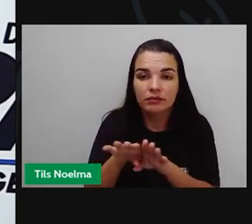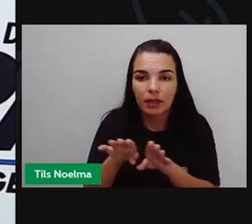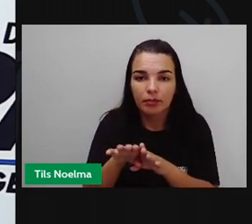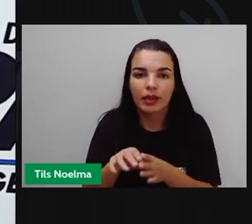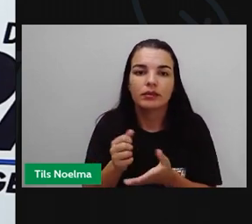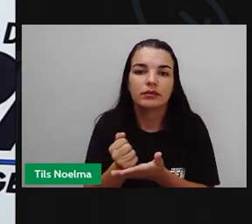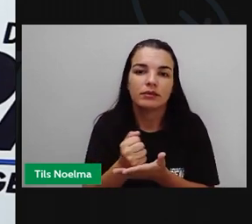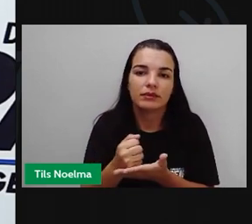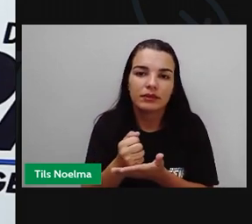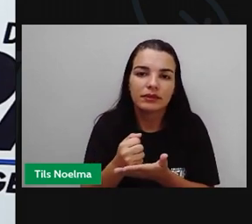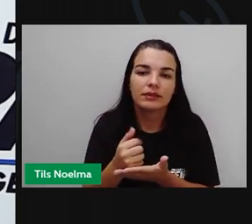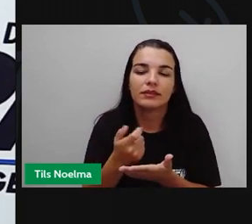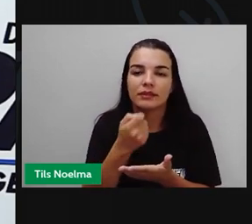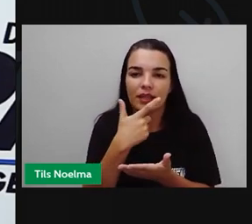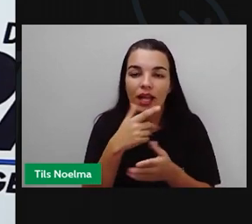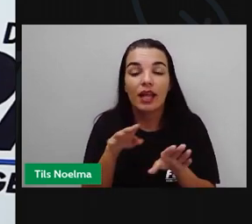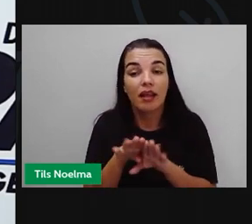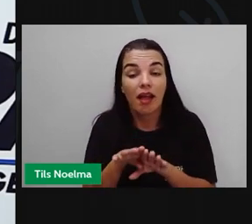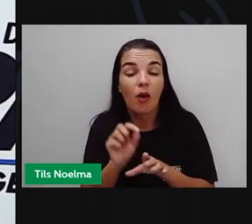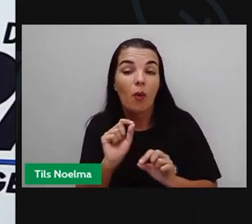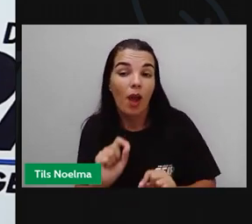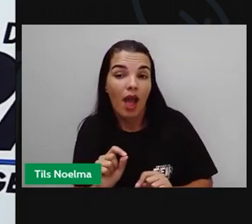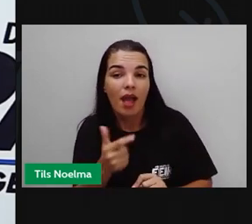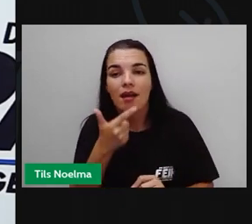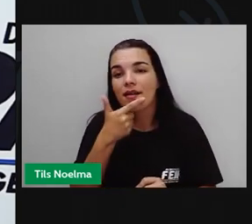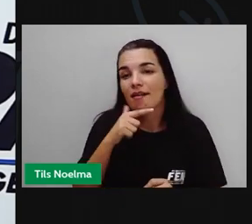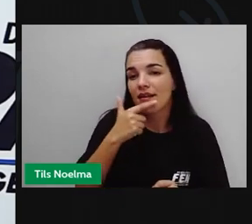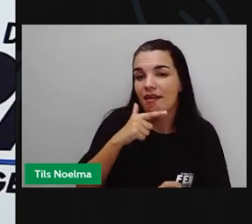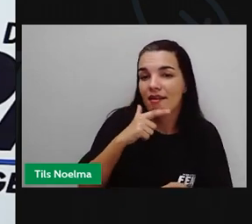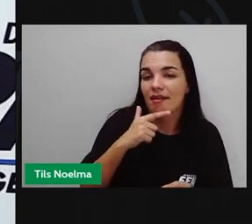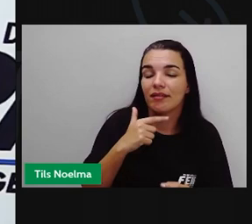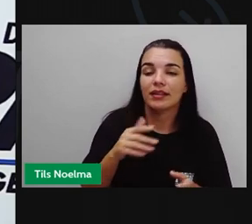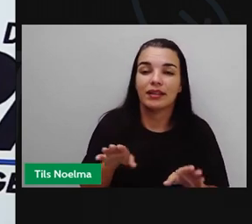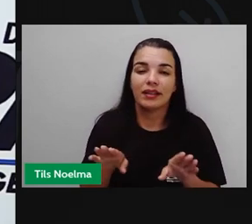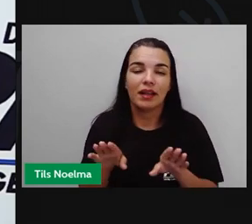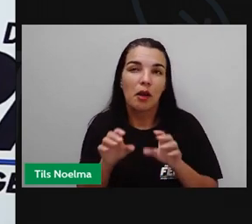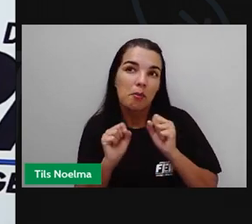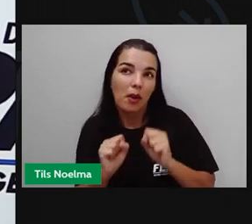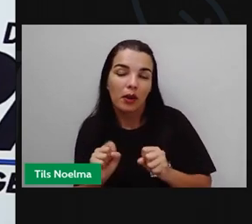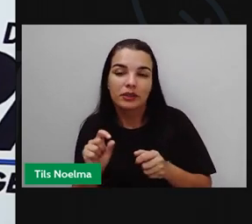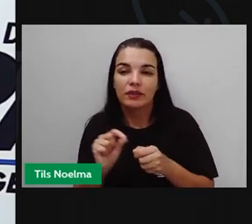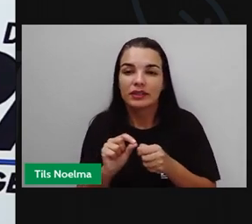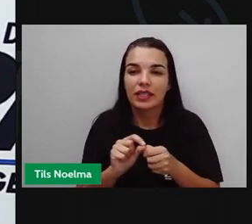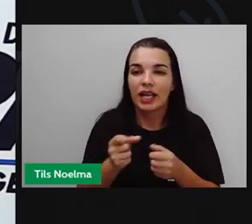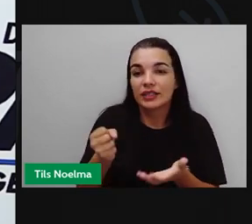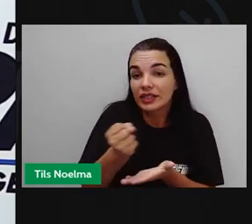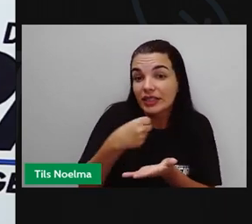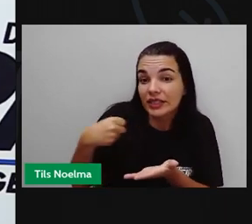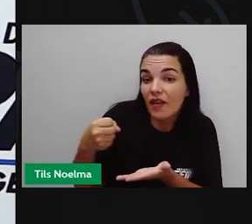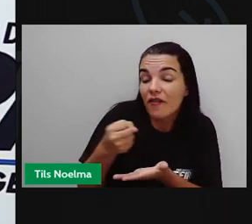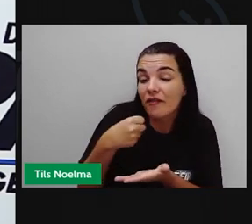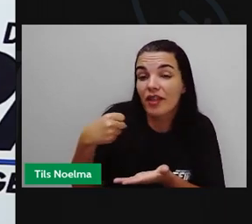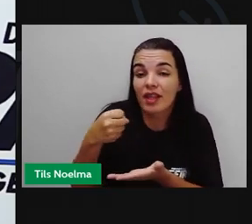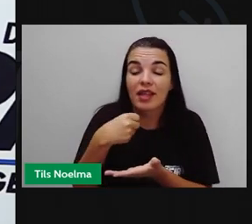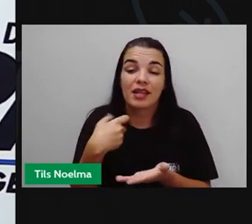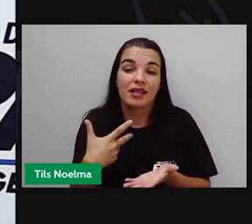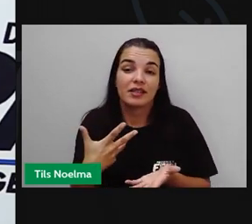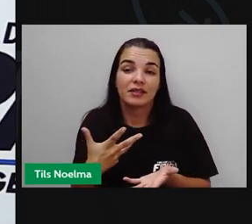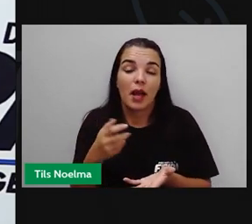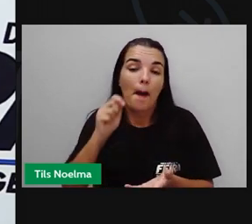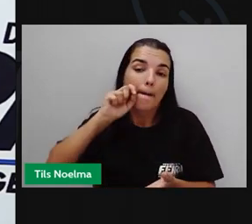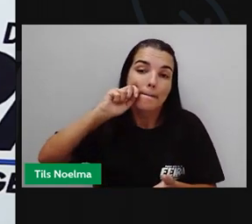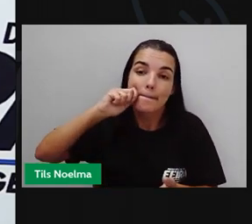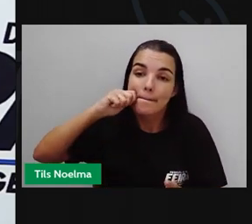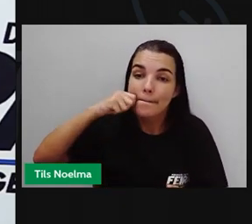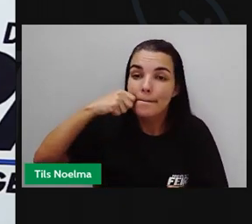disso, nós temos também as leveduras, né? São utilizadas aí na fabricação de bebidas,